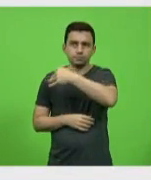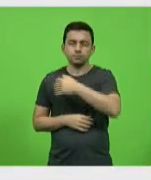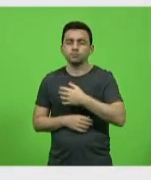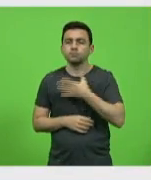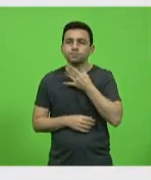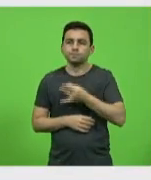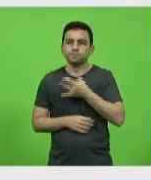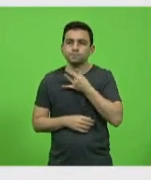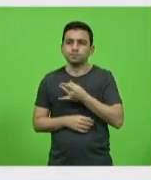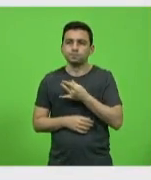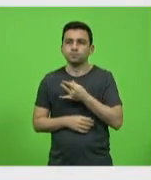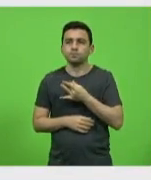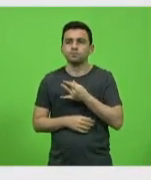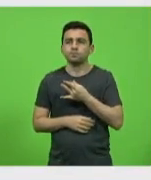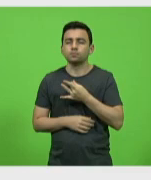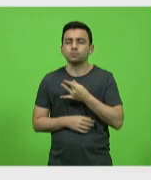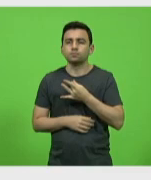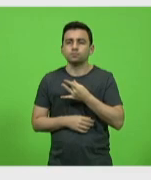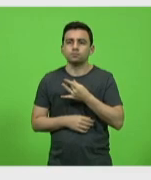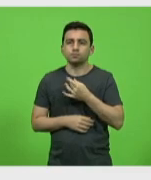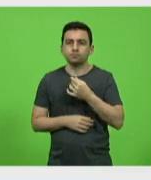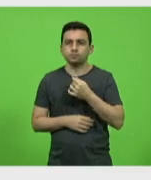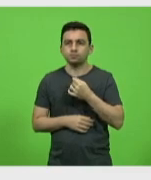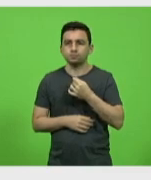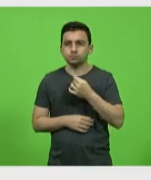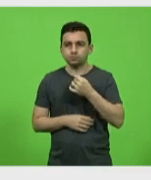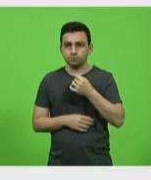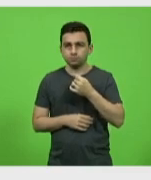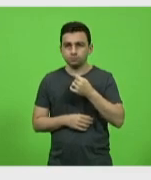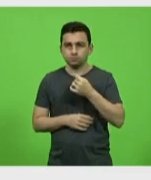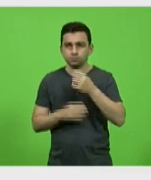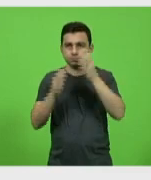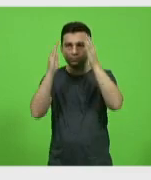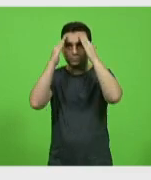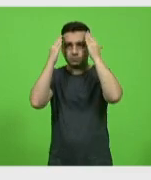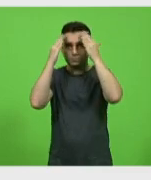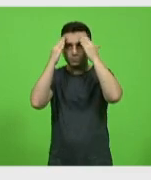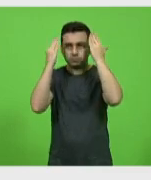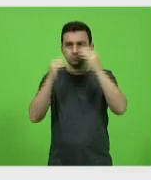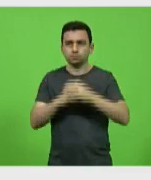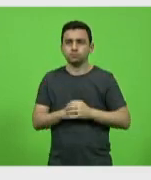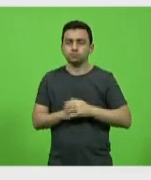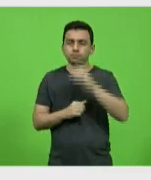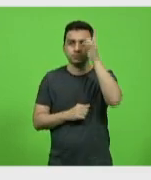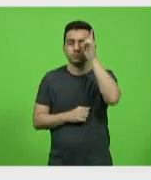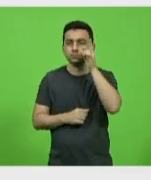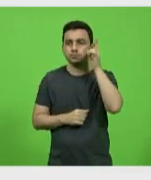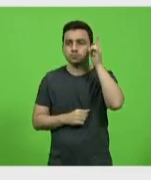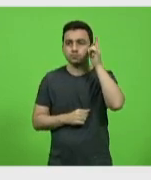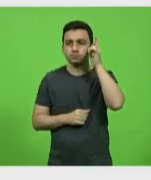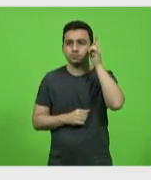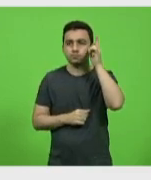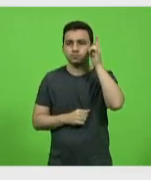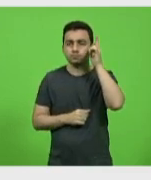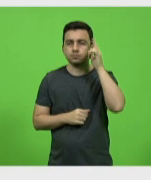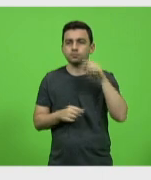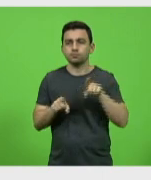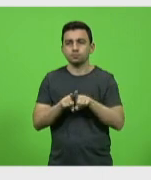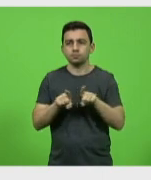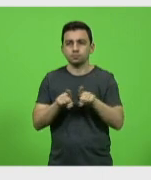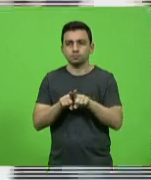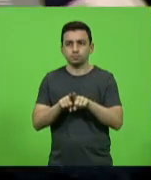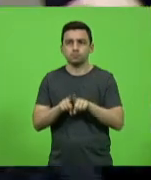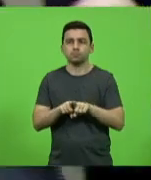Cobalquini, no deputado José Milton Schaefer, no deputado Laércio Schuster, e no deputado Marcos